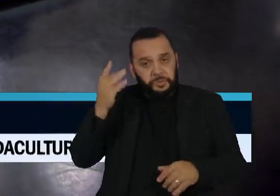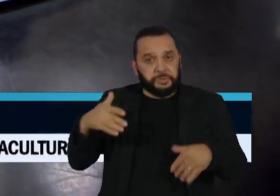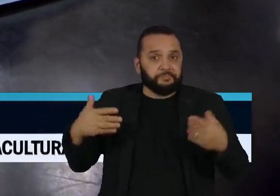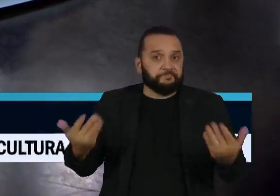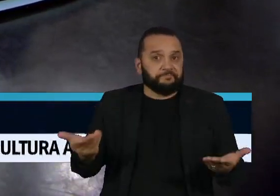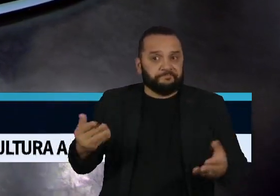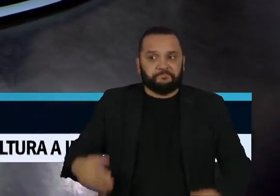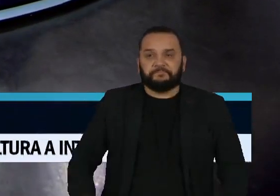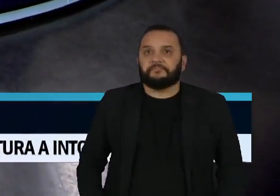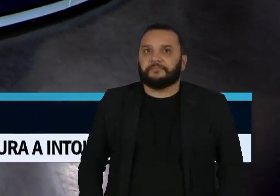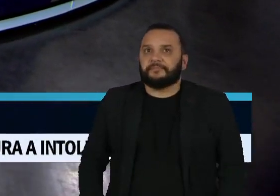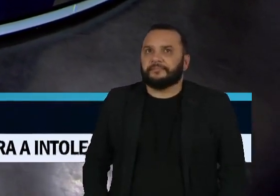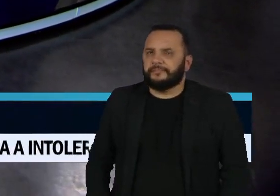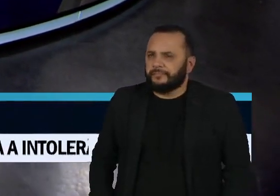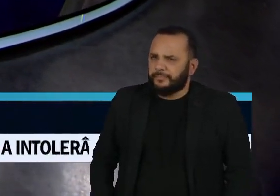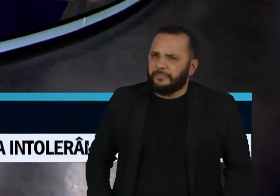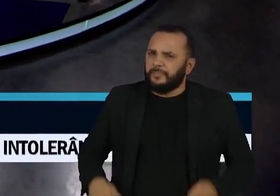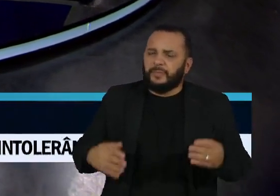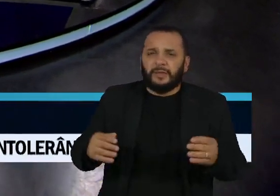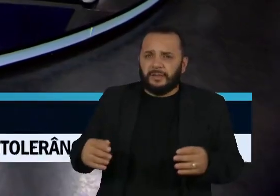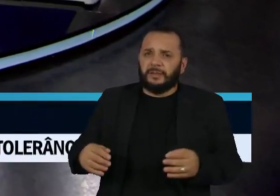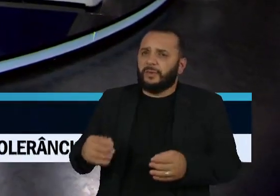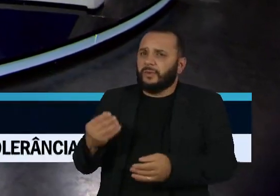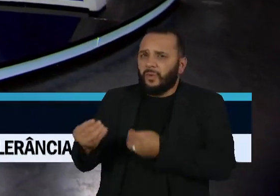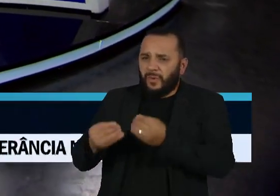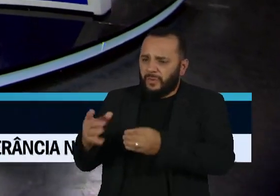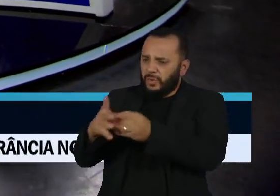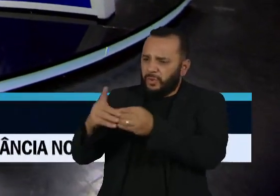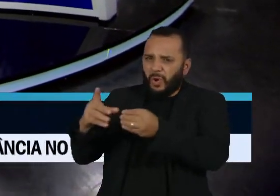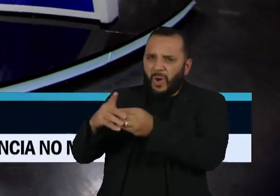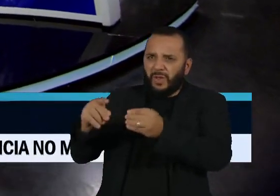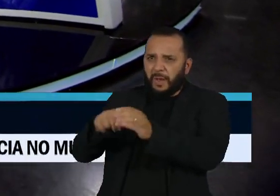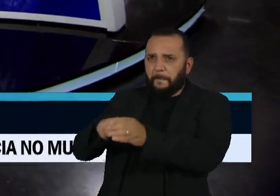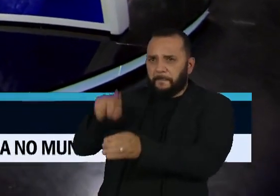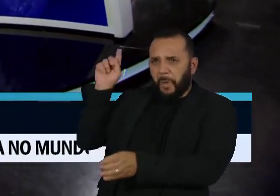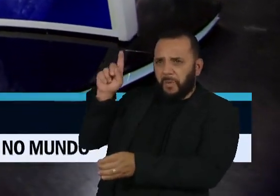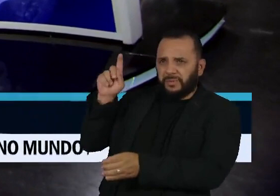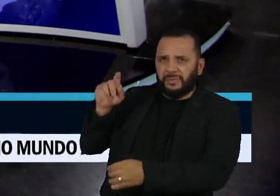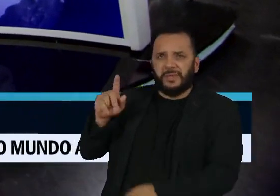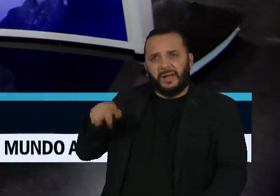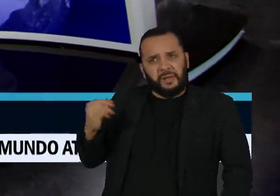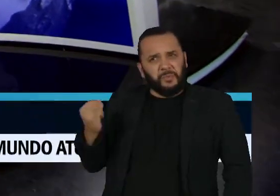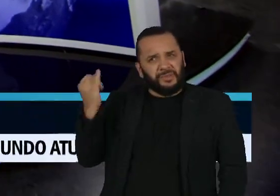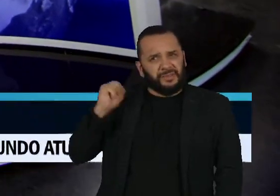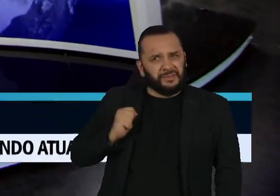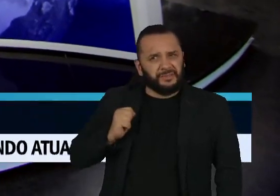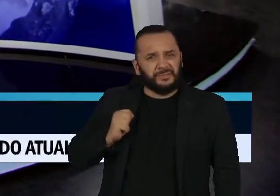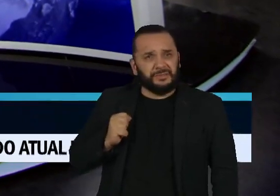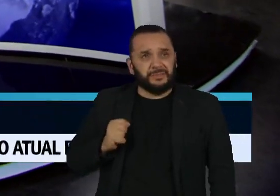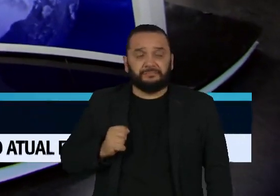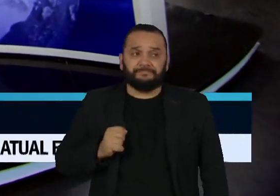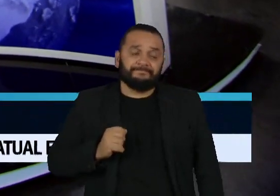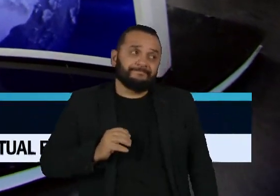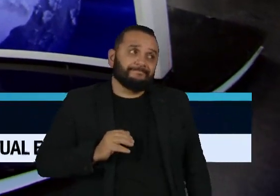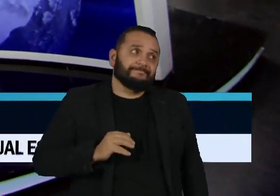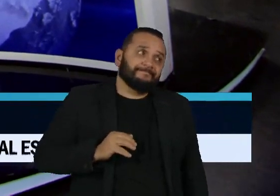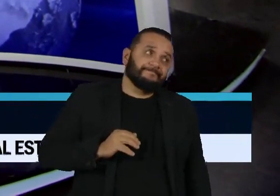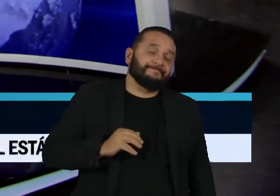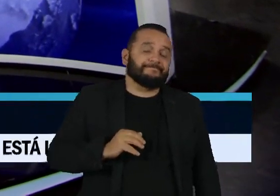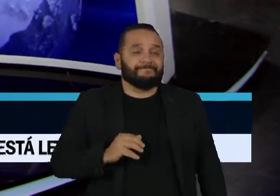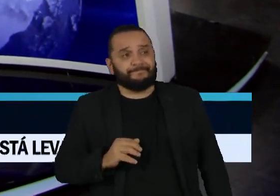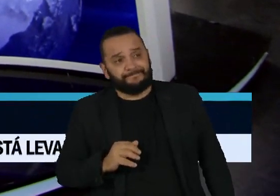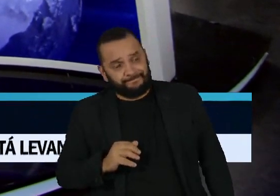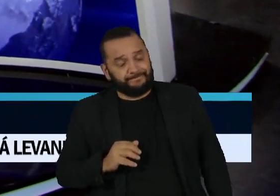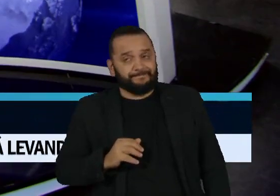Enquanto essa independência em relação ao dólar é factível, professora? hoje ela não é tão